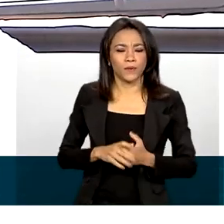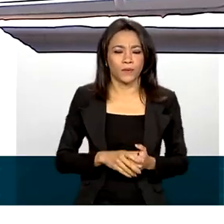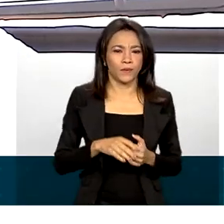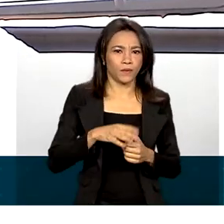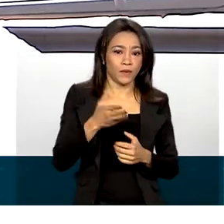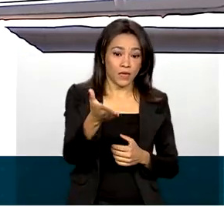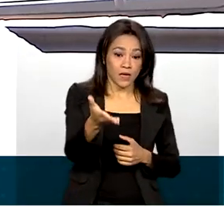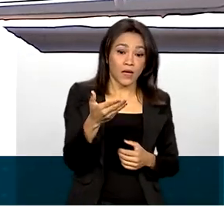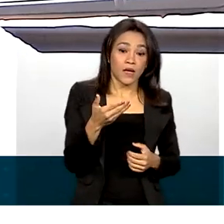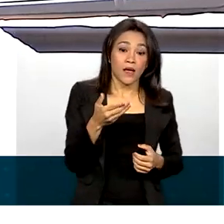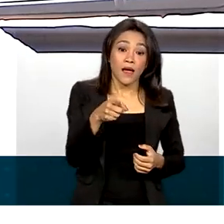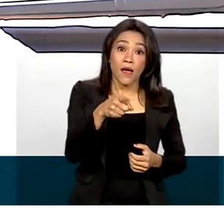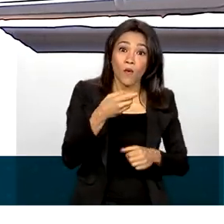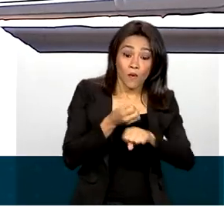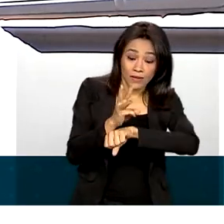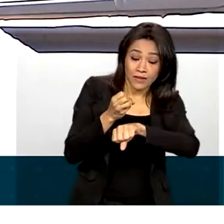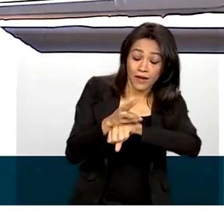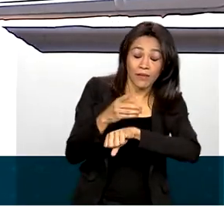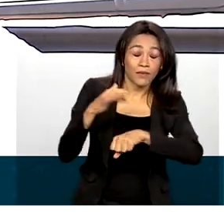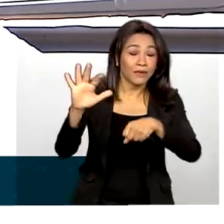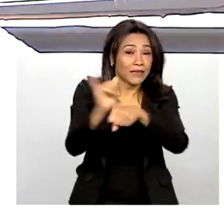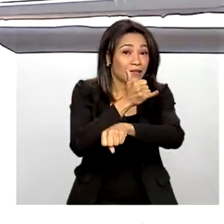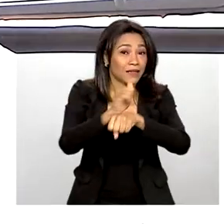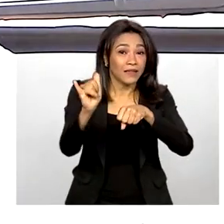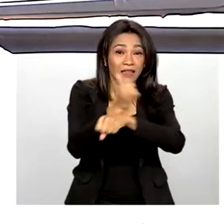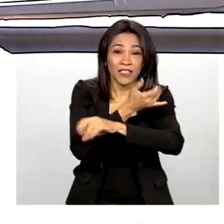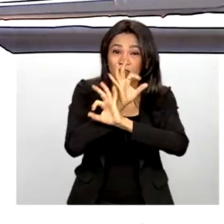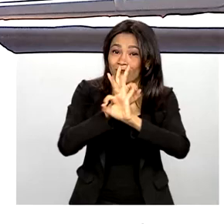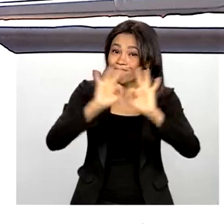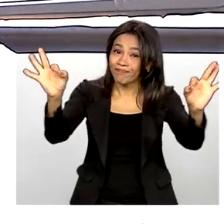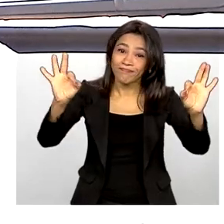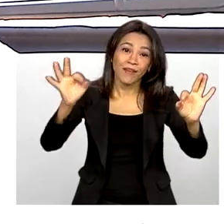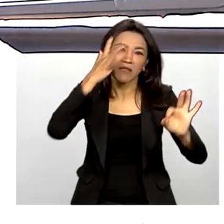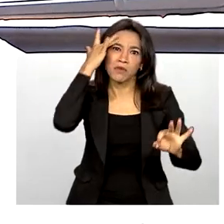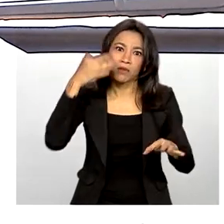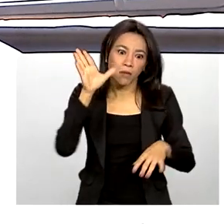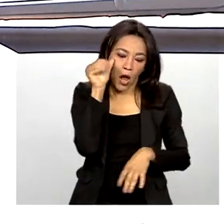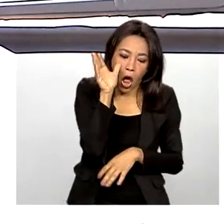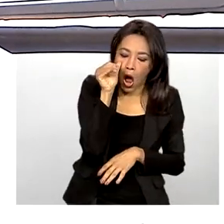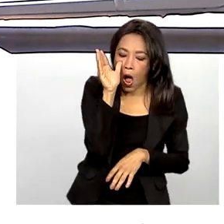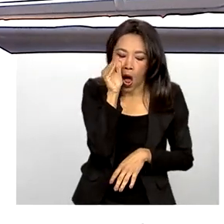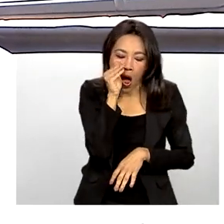um equipamento fundamental. Todo mundo está ligado no WhatsApp. Muito bom mesmo.